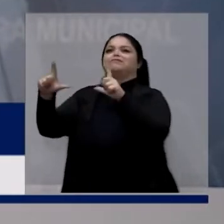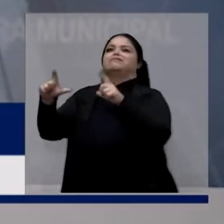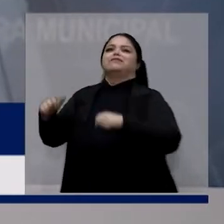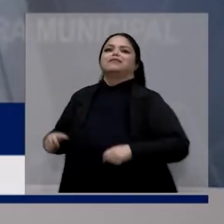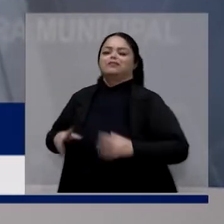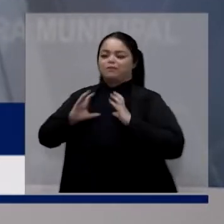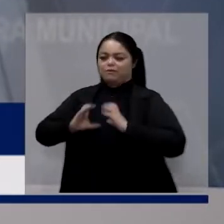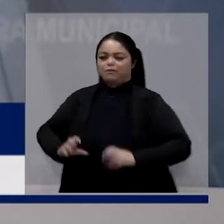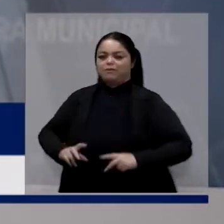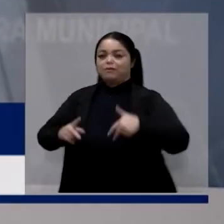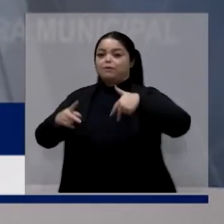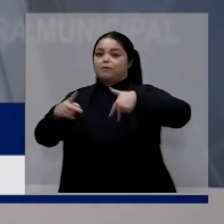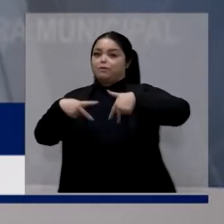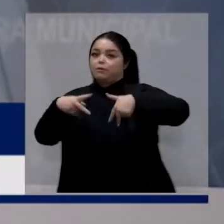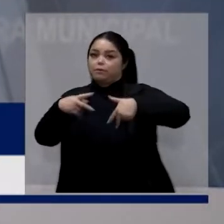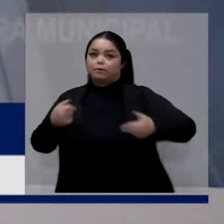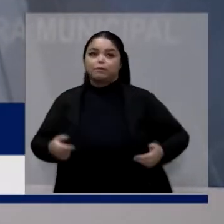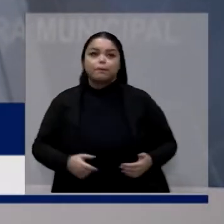cidadão joseense